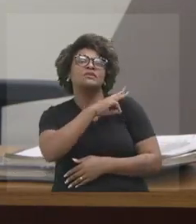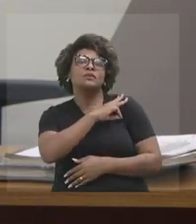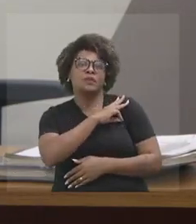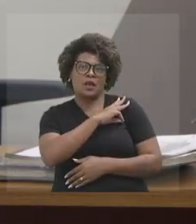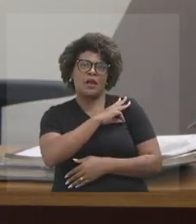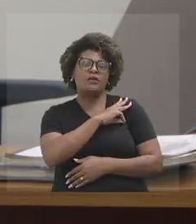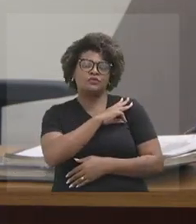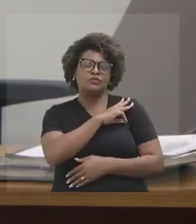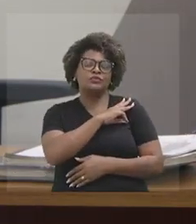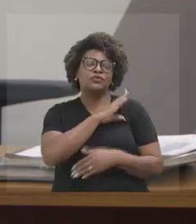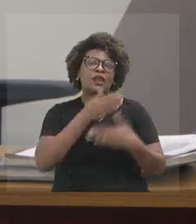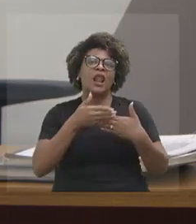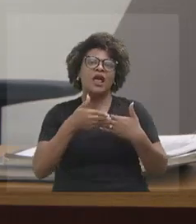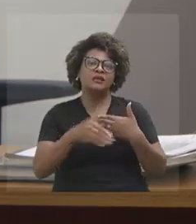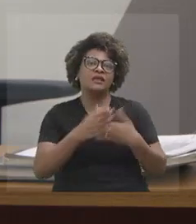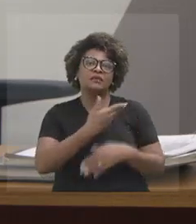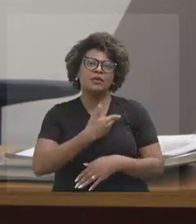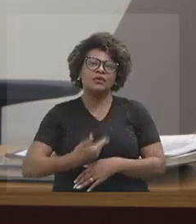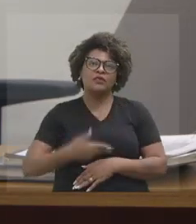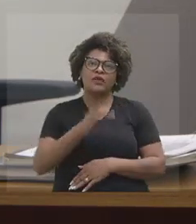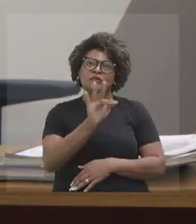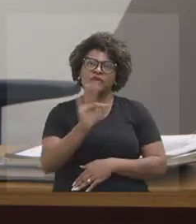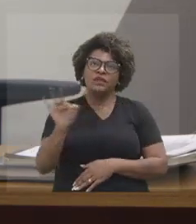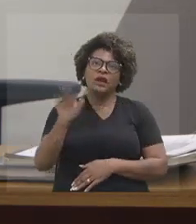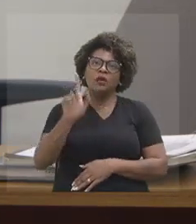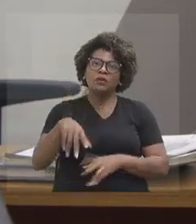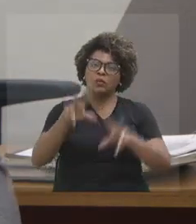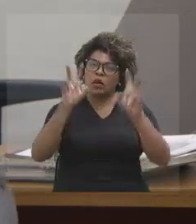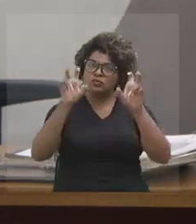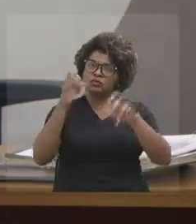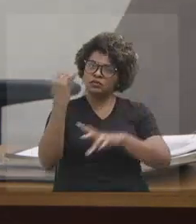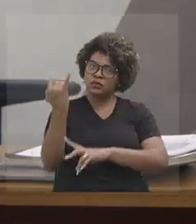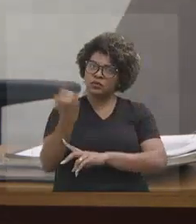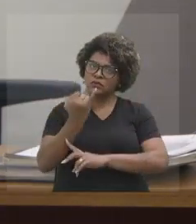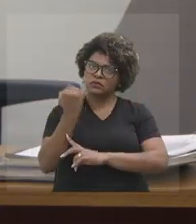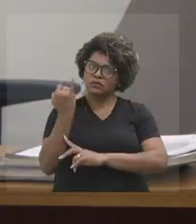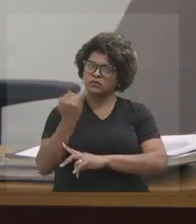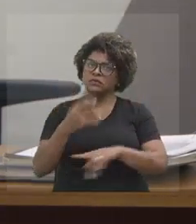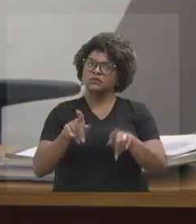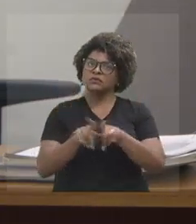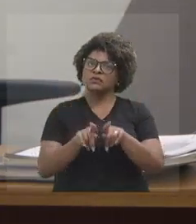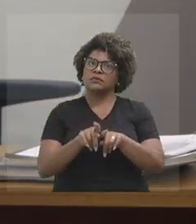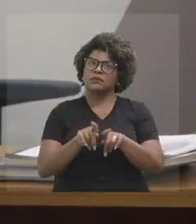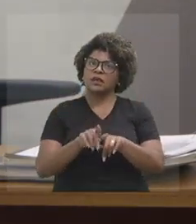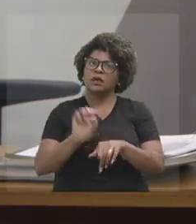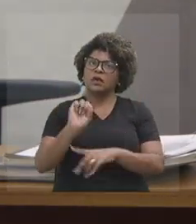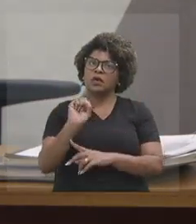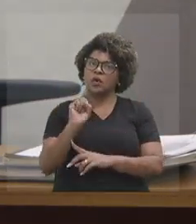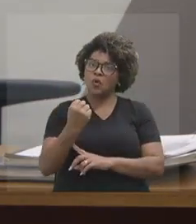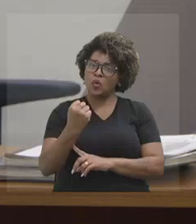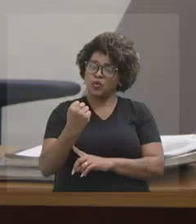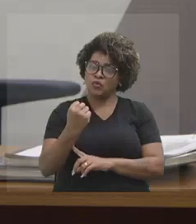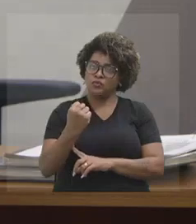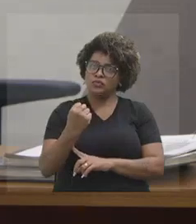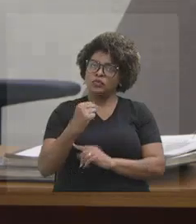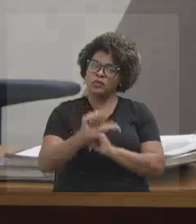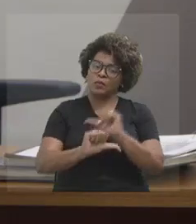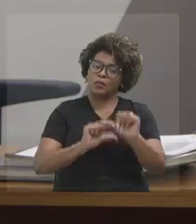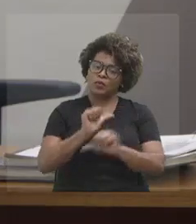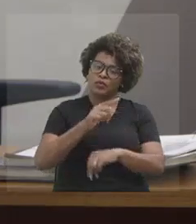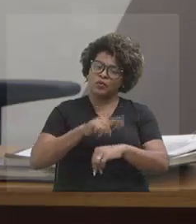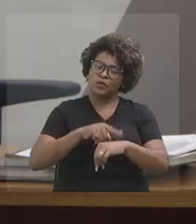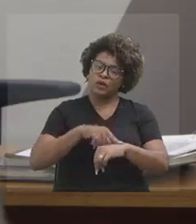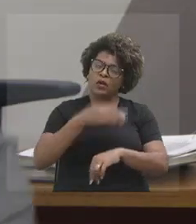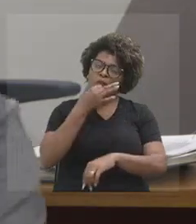que foi lançado pelo governo federal, que é um assunto super em pauta aí também. Então, às oito, a gente mudou o horário do Opinião Minas para buscar uma